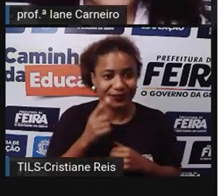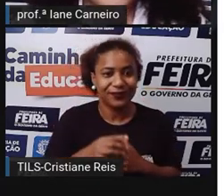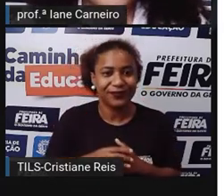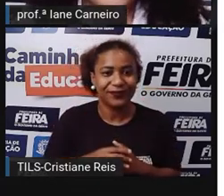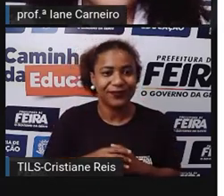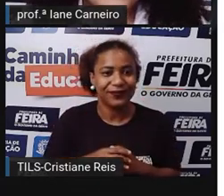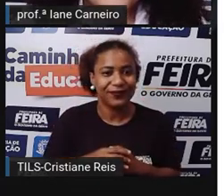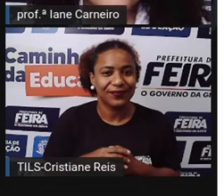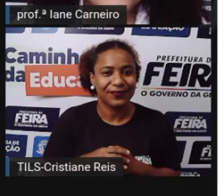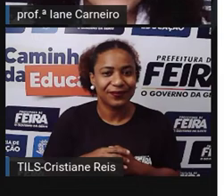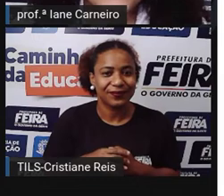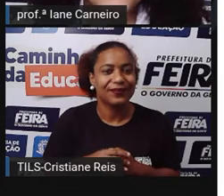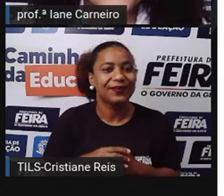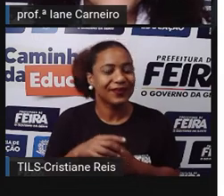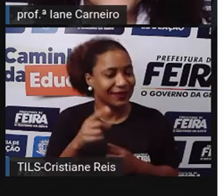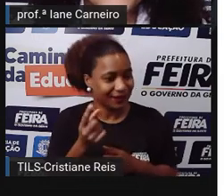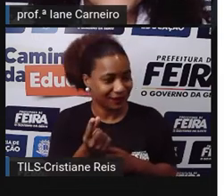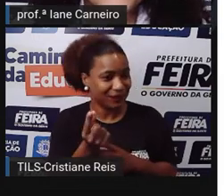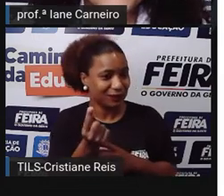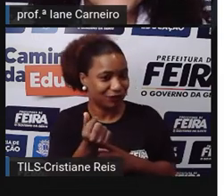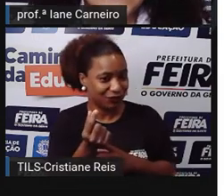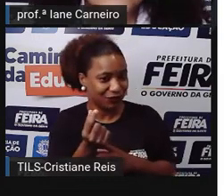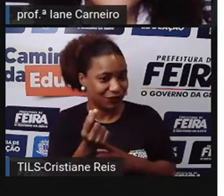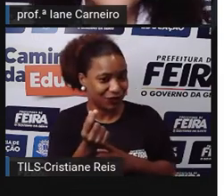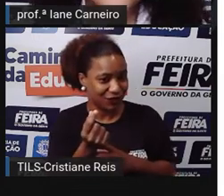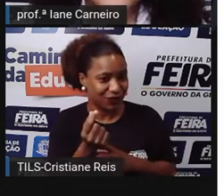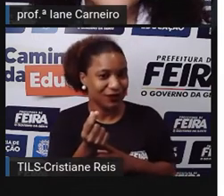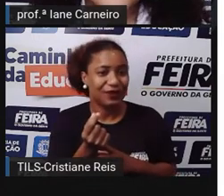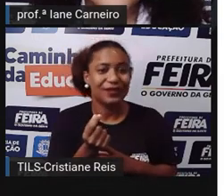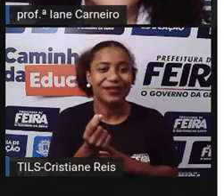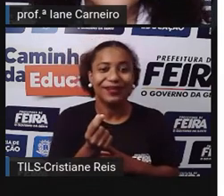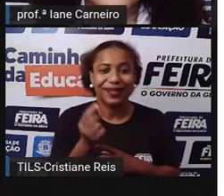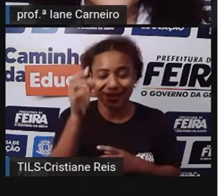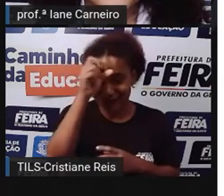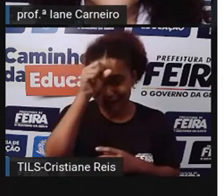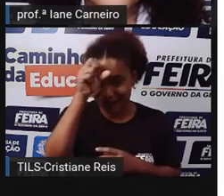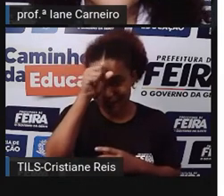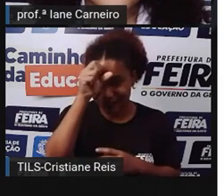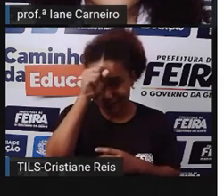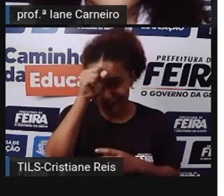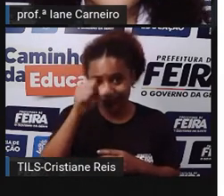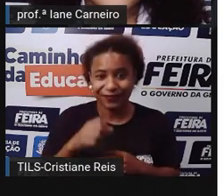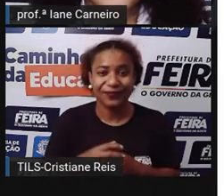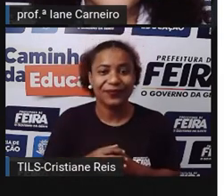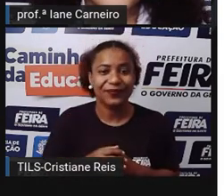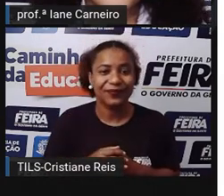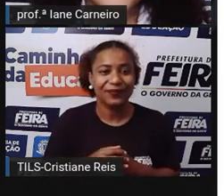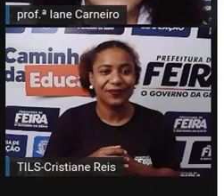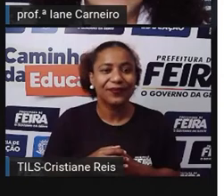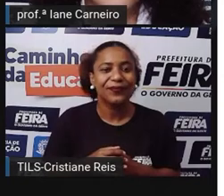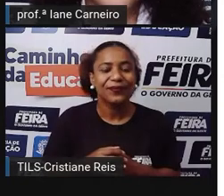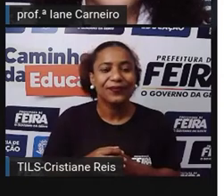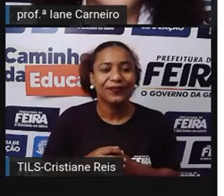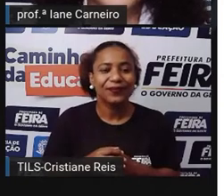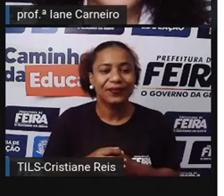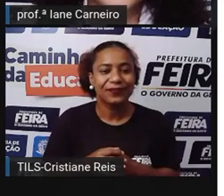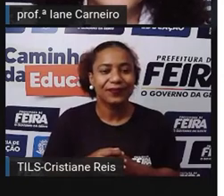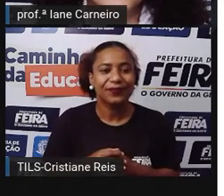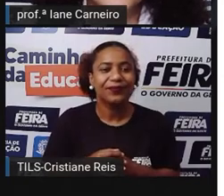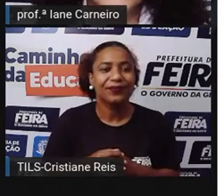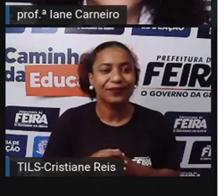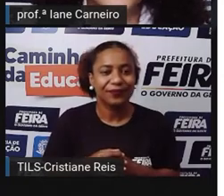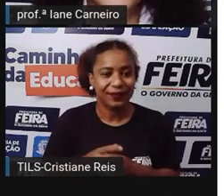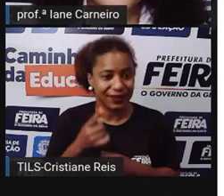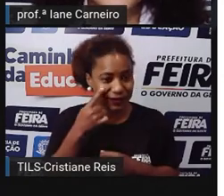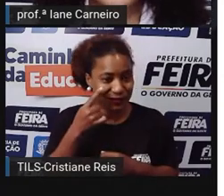No nosso dinheiro A gente Só um minutinho Pronto A gente viu Nas